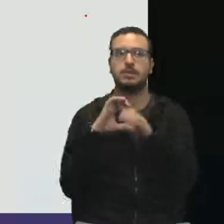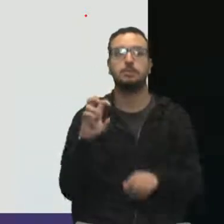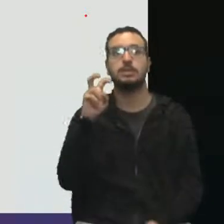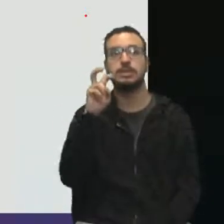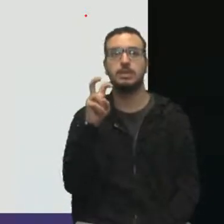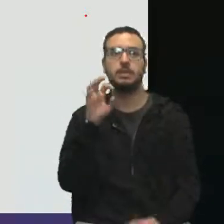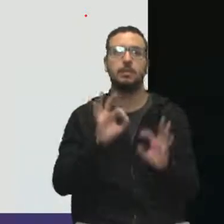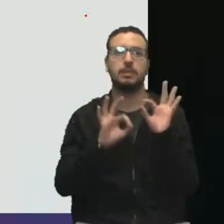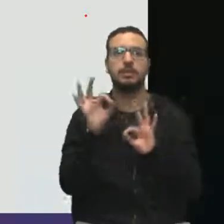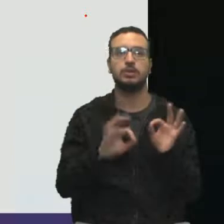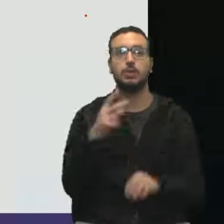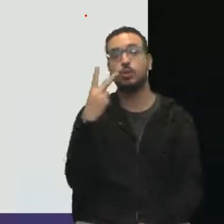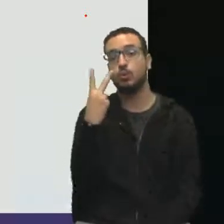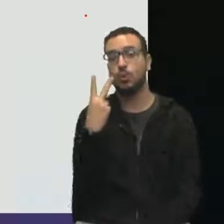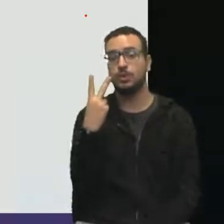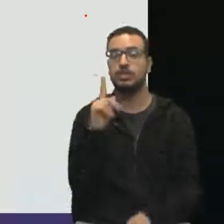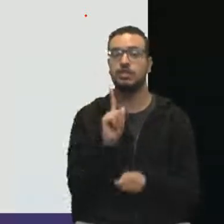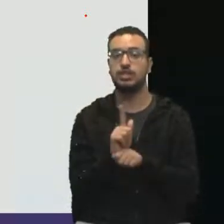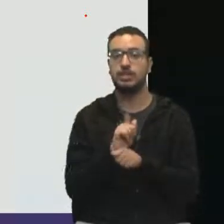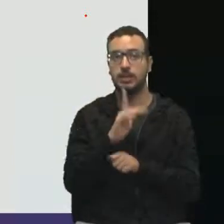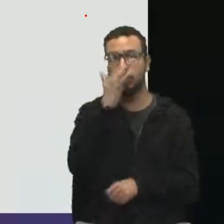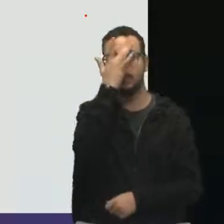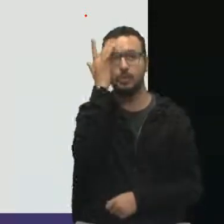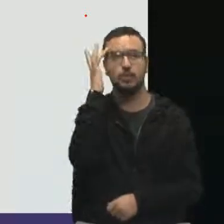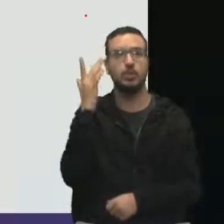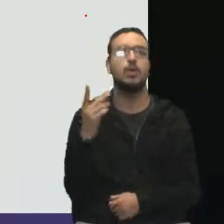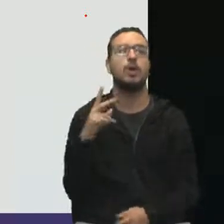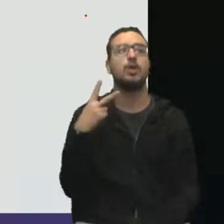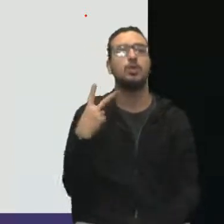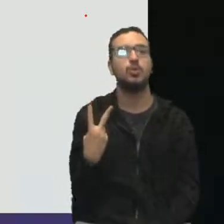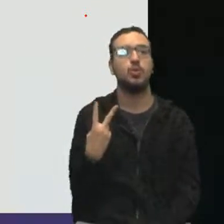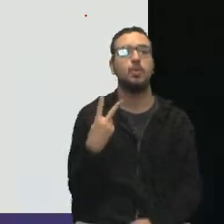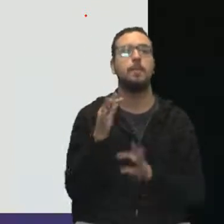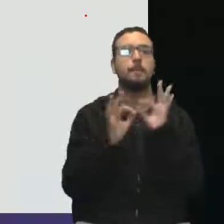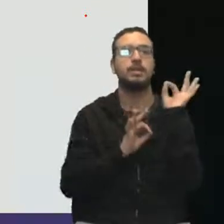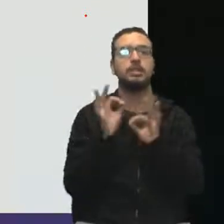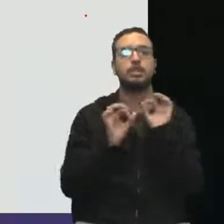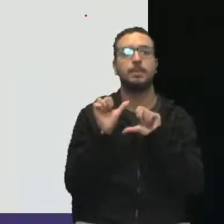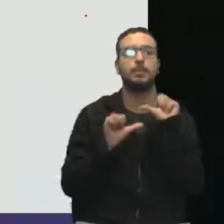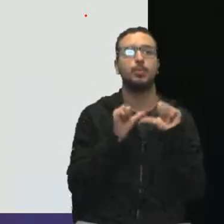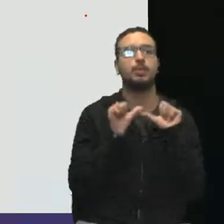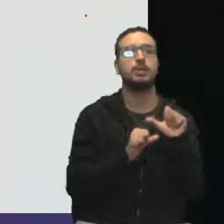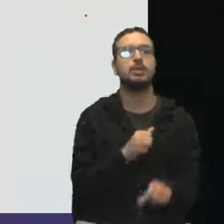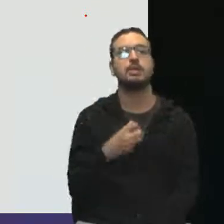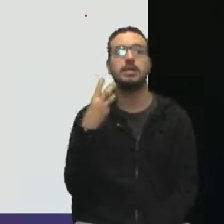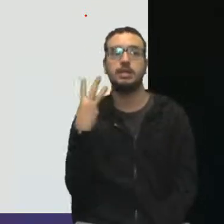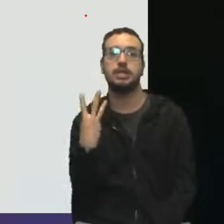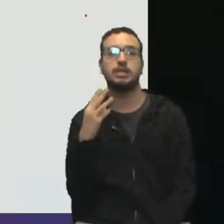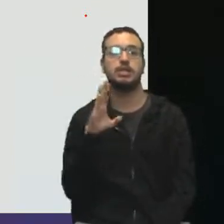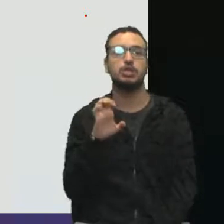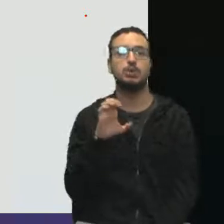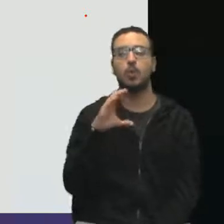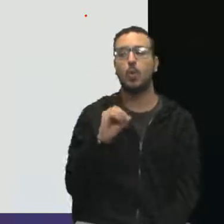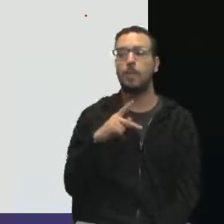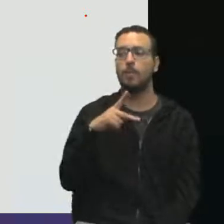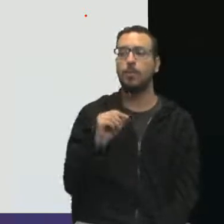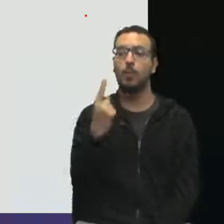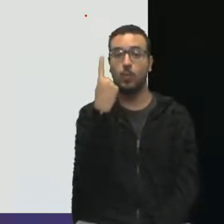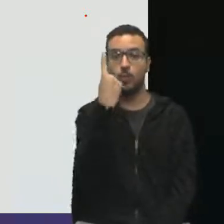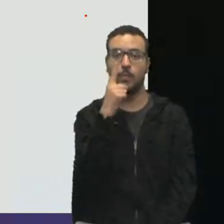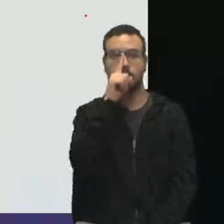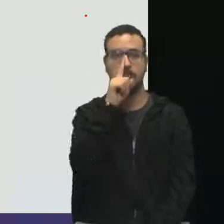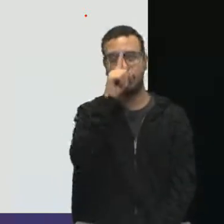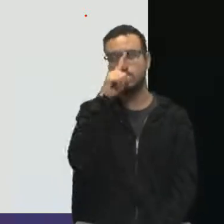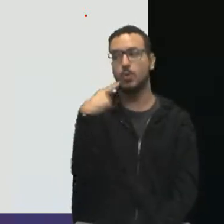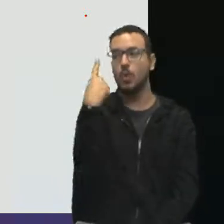cinco de planejamento, dois de gestão de pessoas, dois de planejamento de mudanças, três de escopo, um de riscos